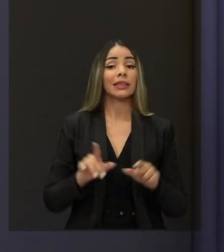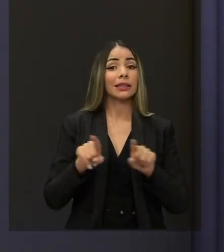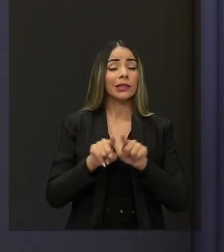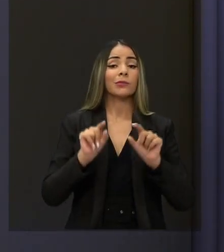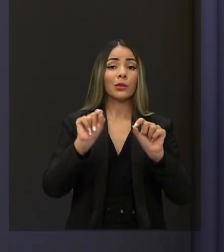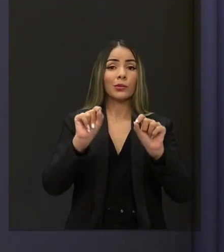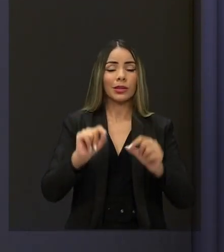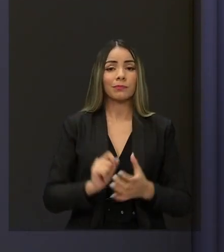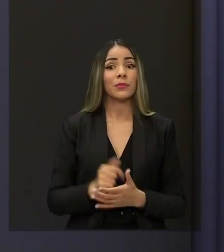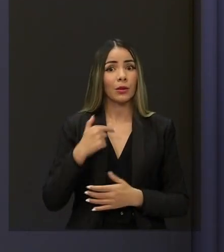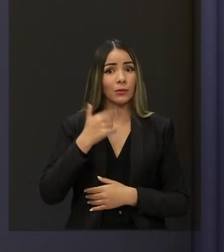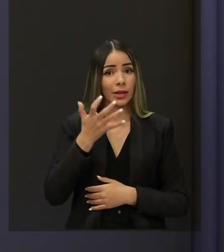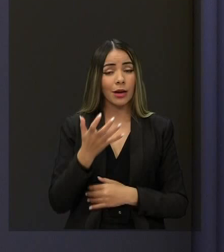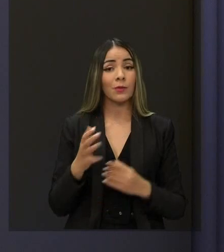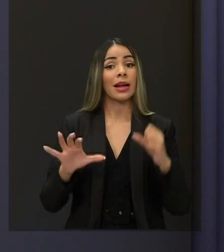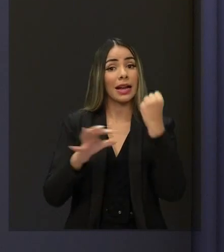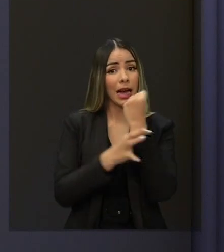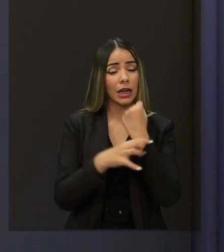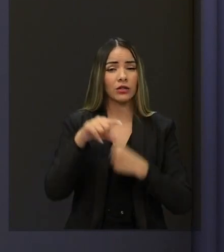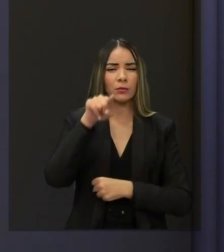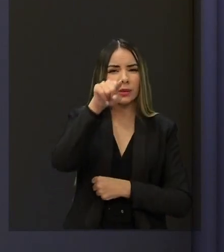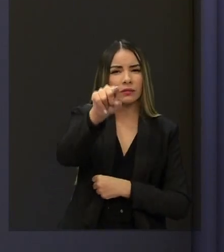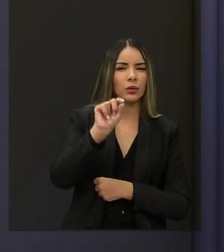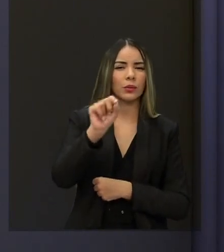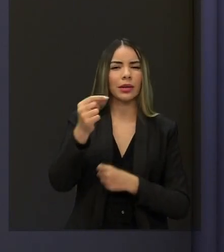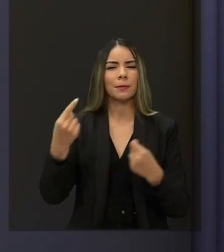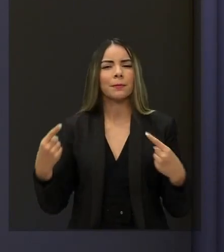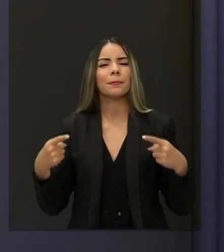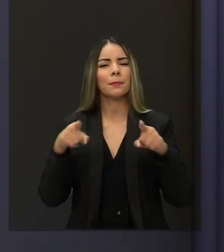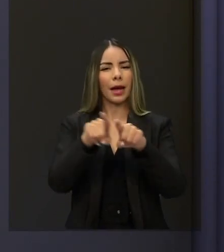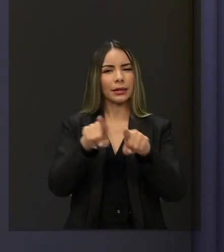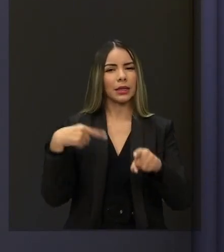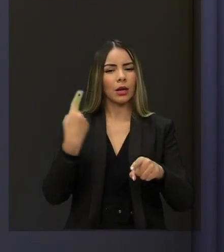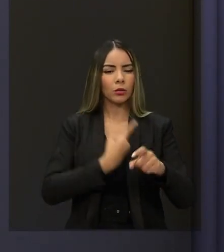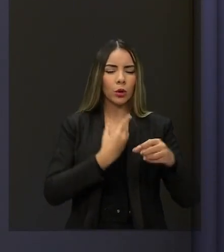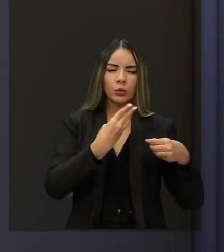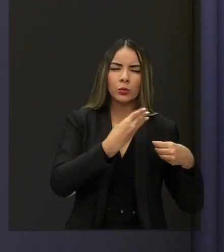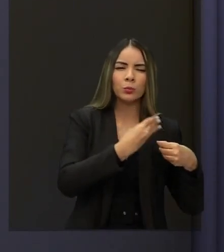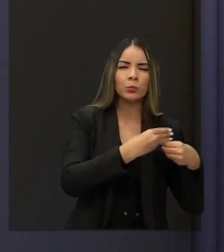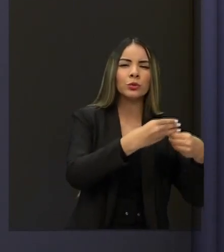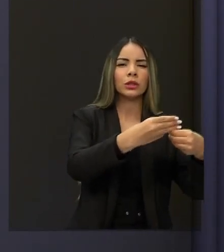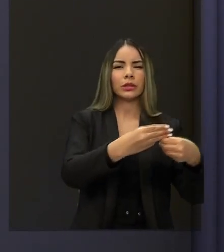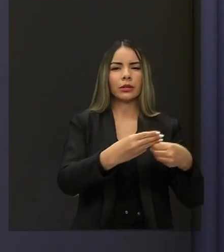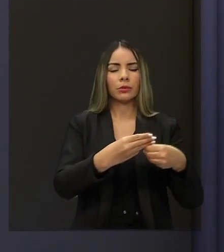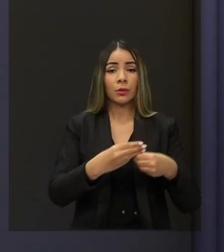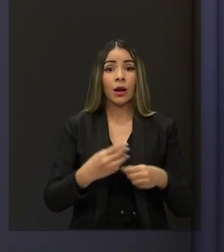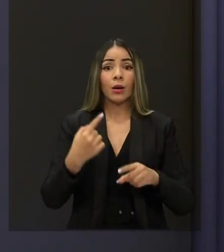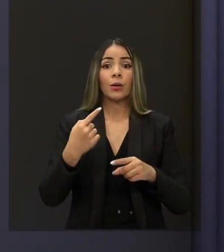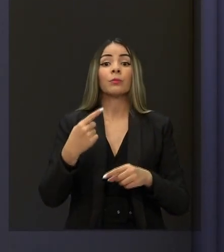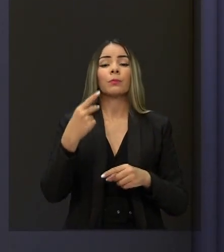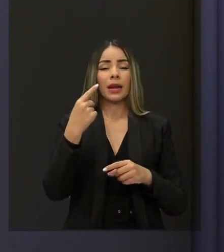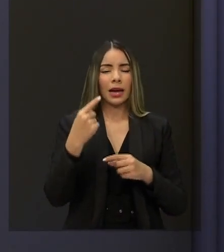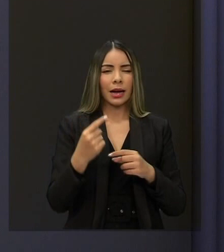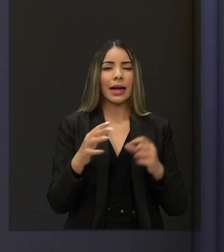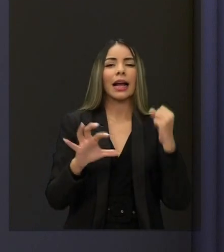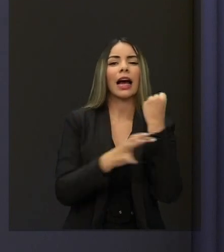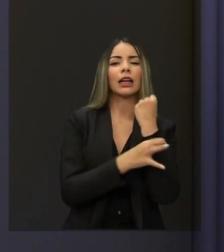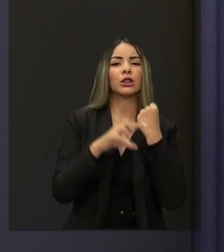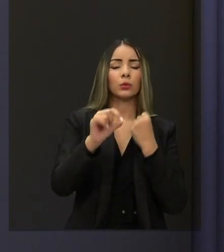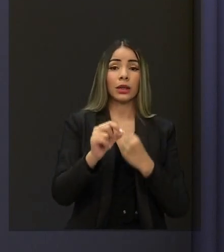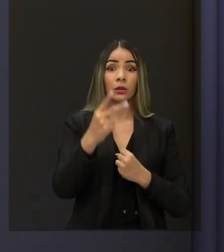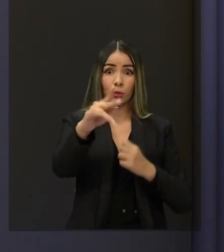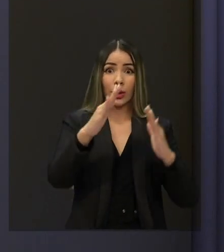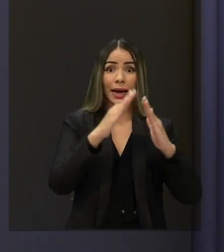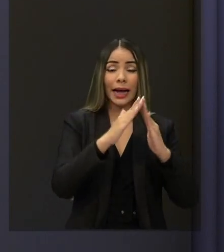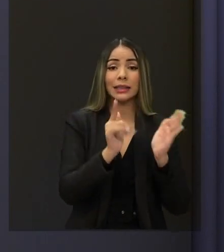maneira, eu quero garantir a você uma grande parceria com os nossos municípios para garantir o papel da sua casa. porque no Estado do Ceará